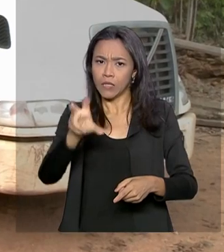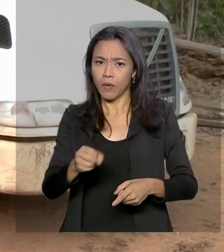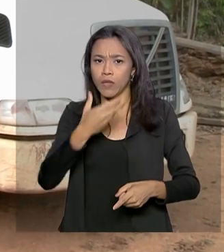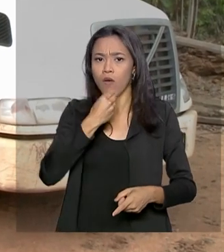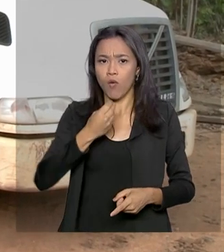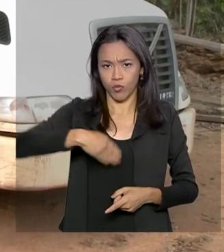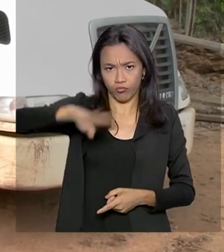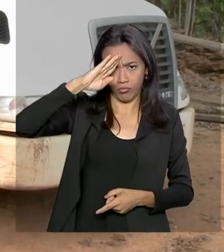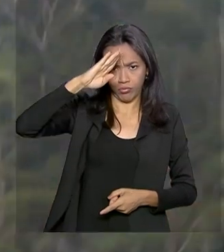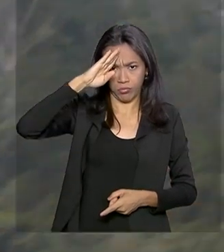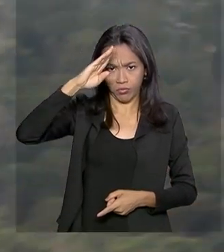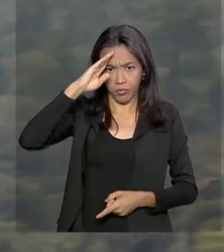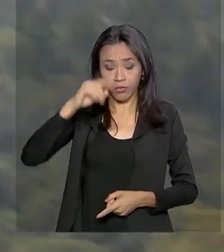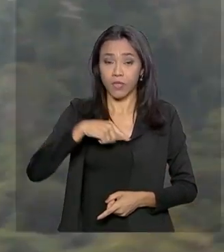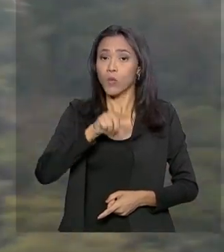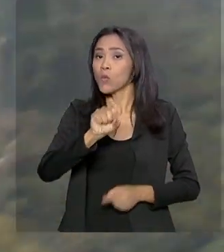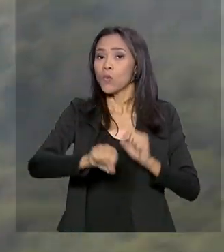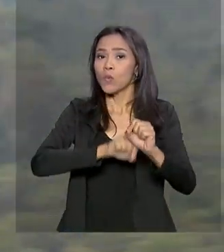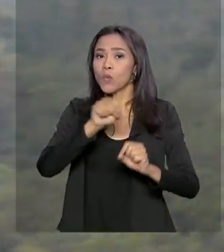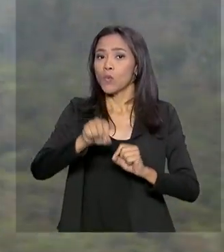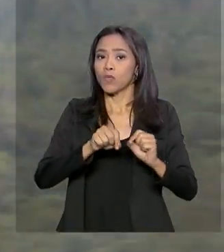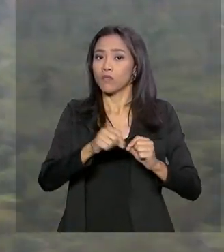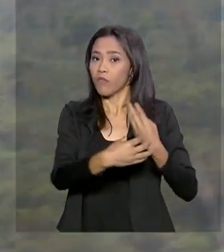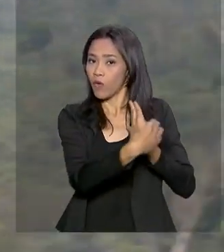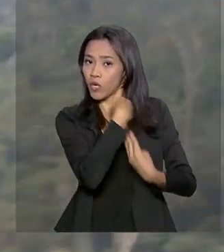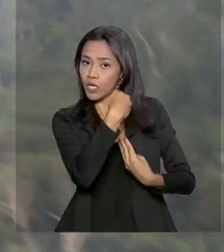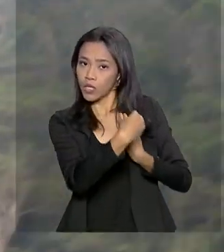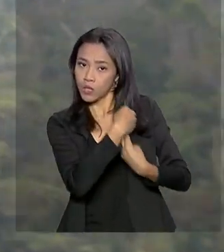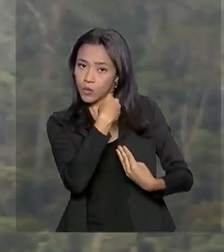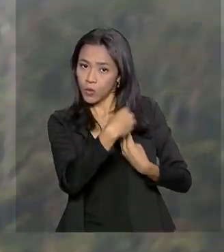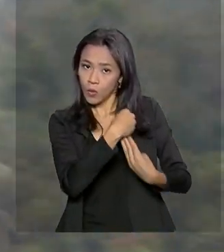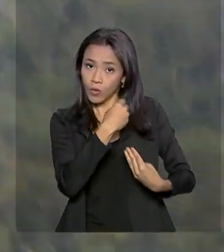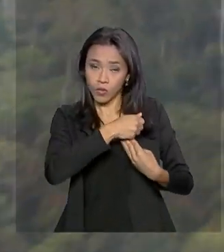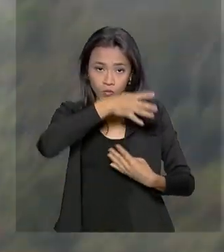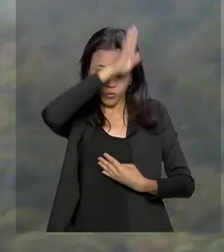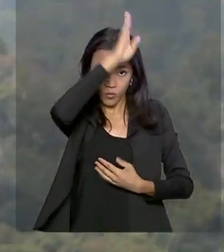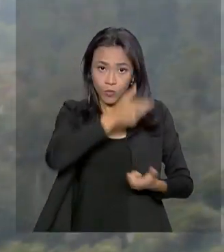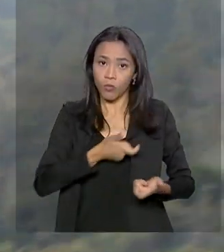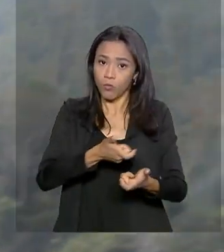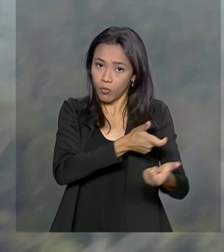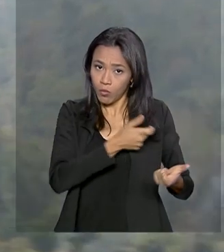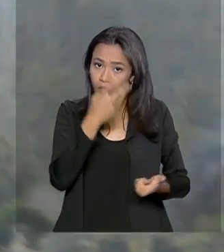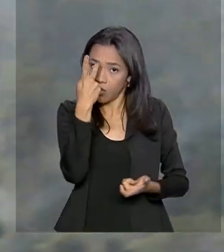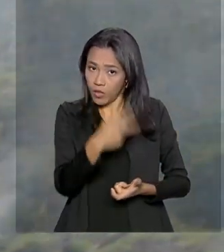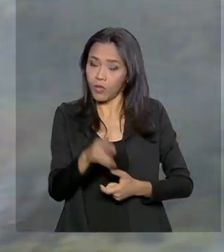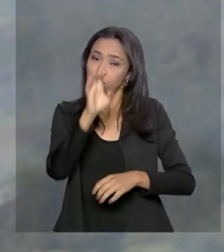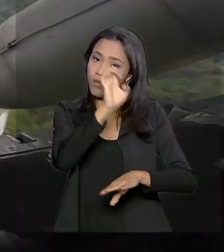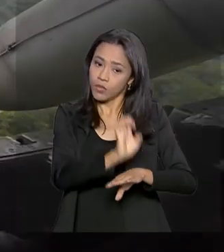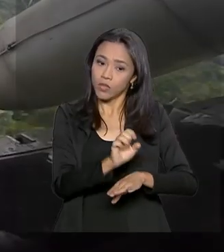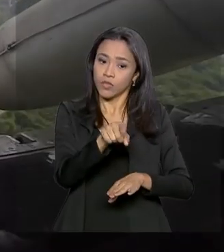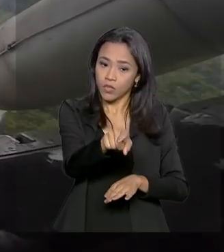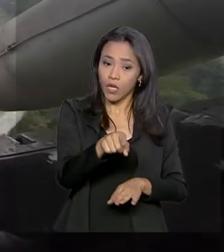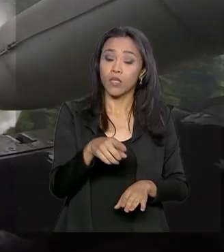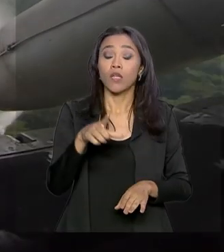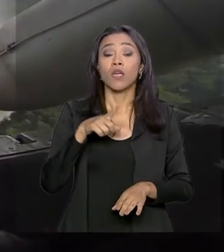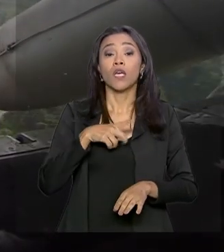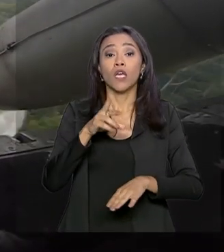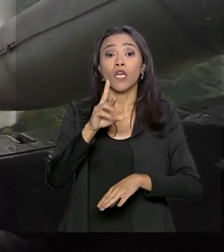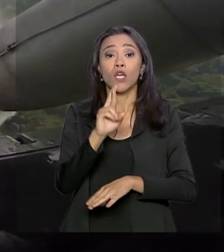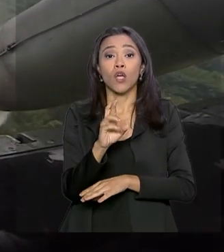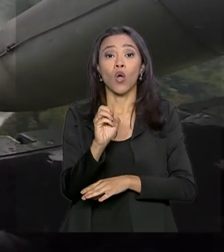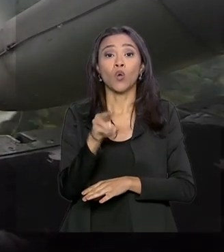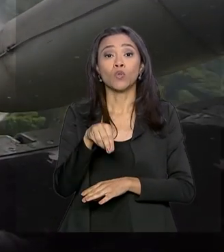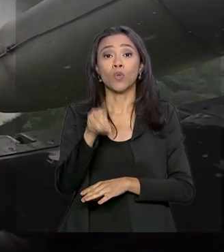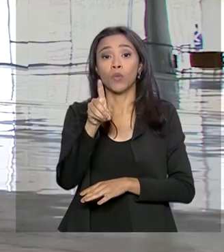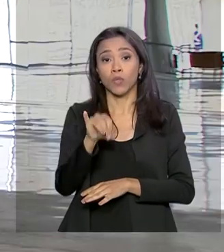enfrentar as chamas, receberam instruções do corpo de bombeiros local. Em Rondônia, oito pessoas